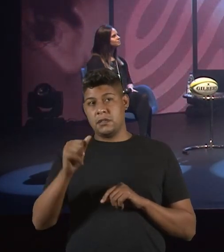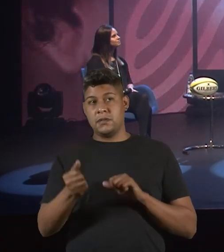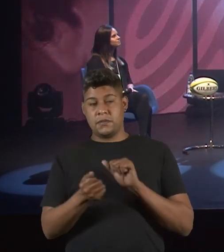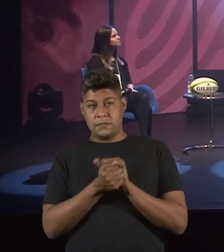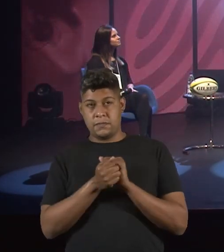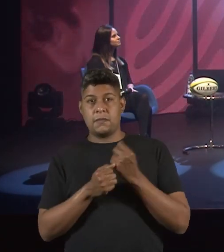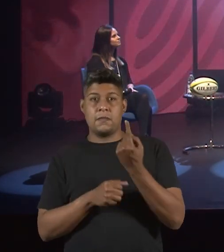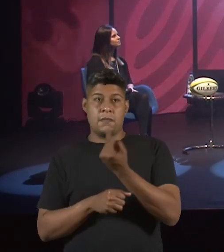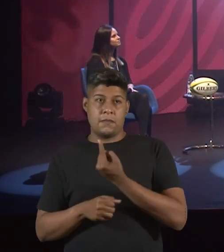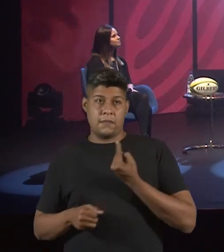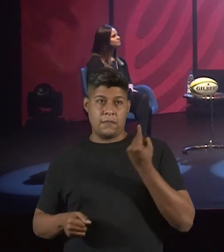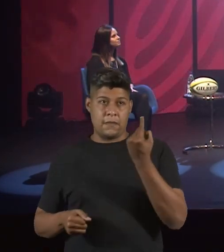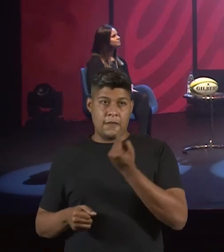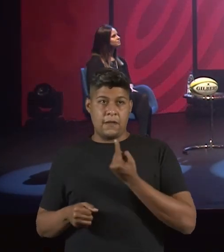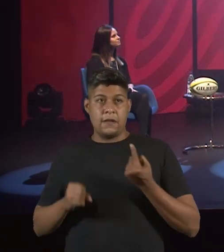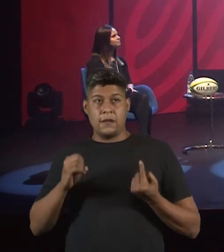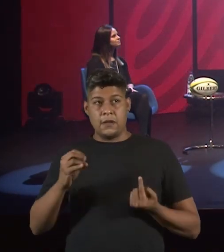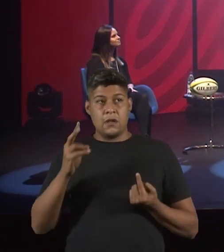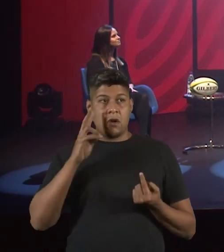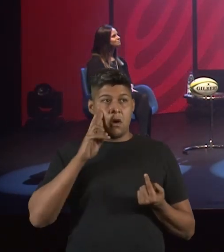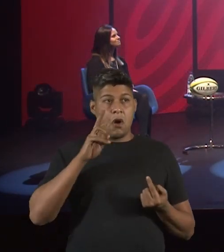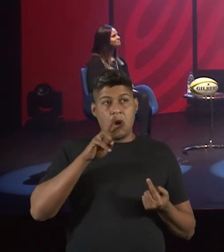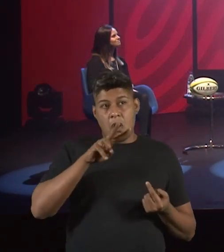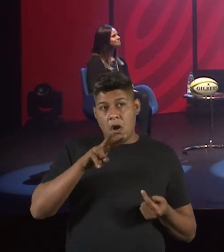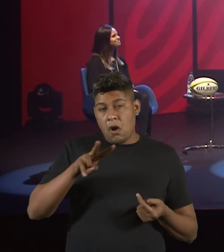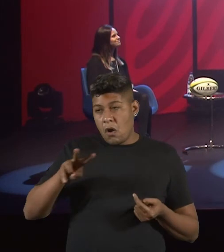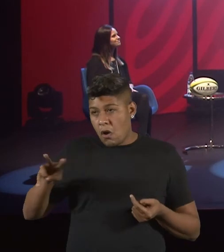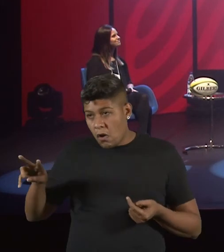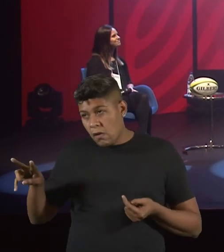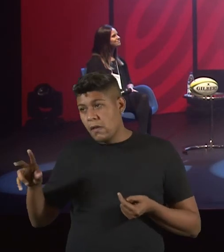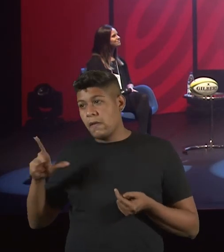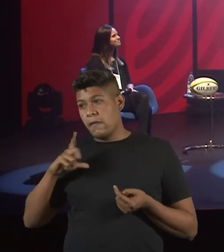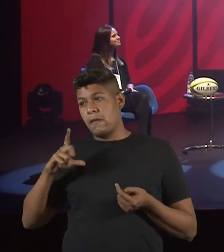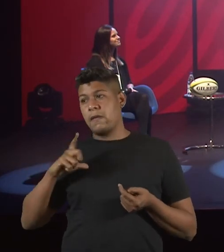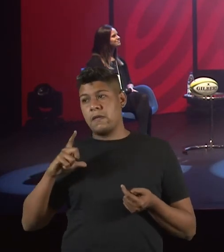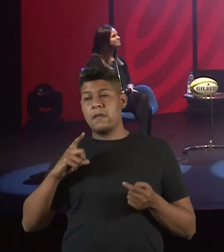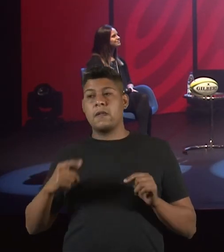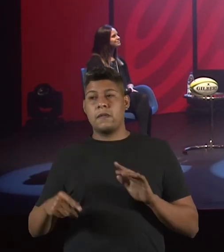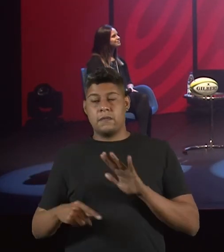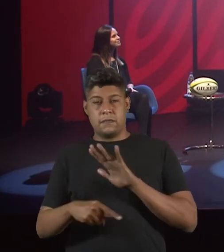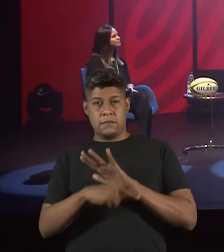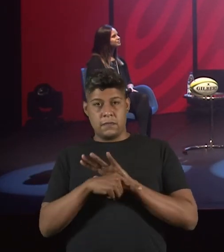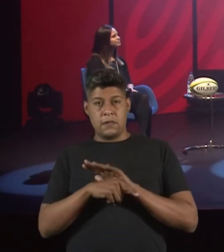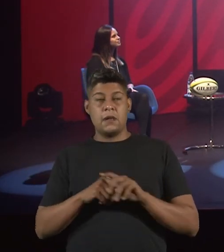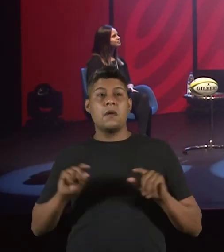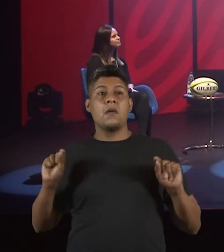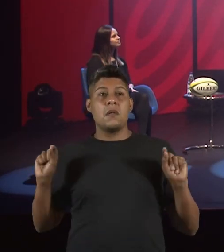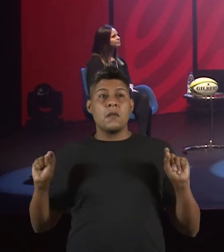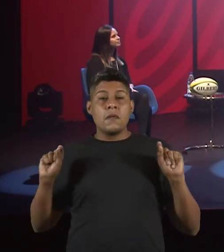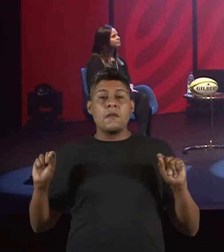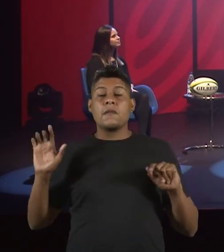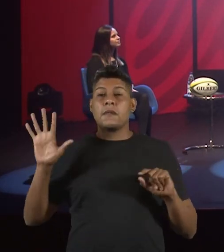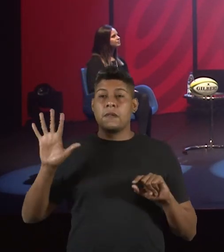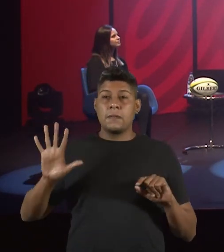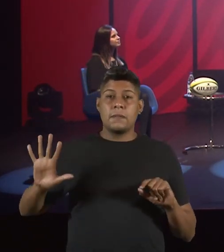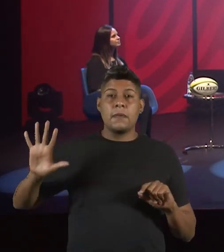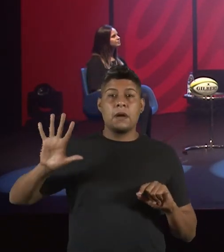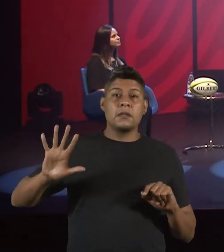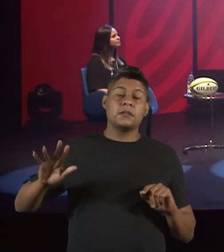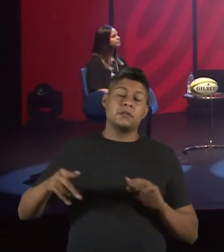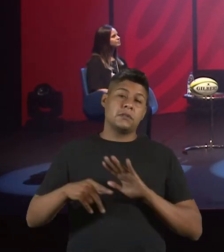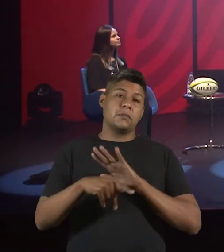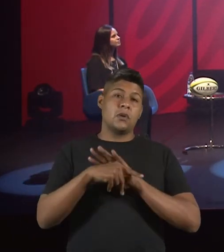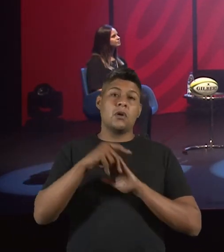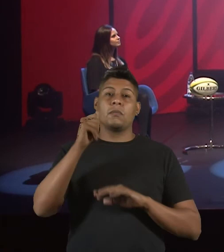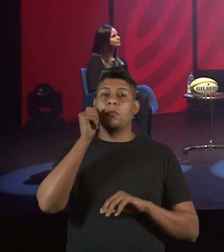gente, mas, se a gente olhar o nosso painel aqui, a gente vê um retrato do que é a imagem da mulher